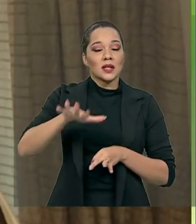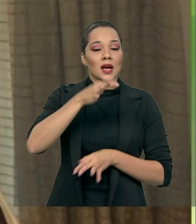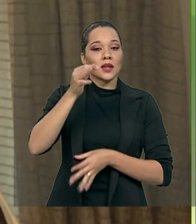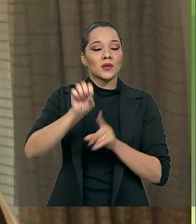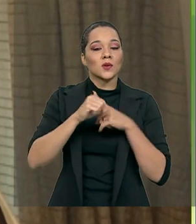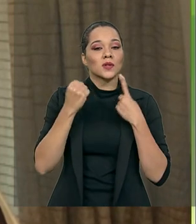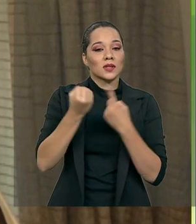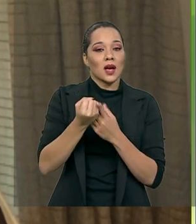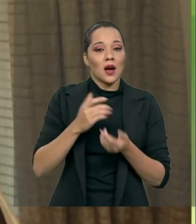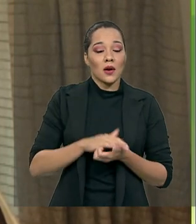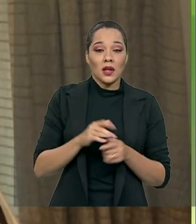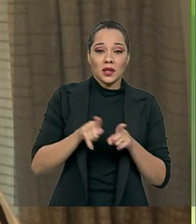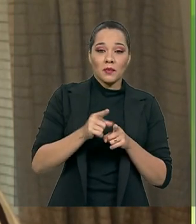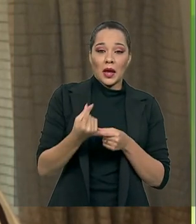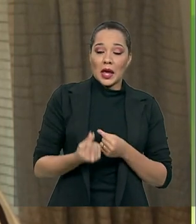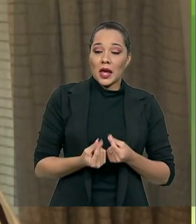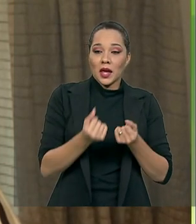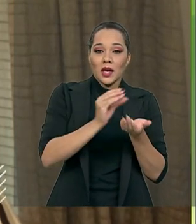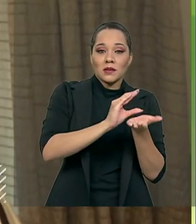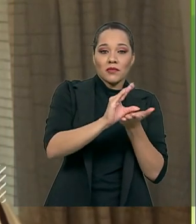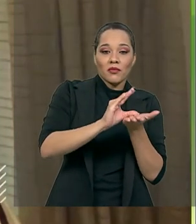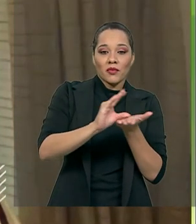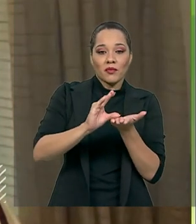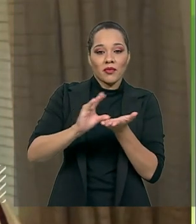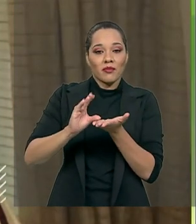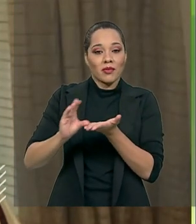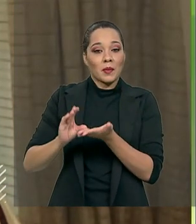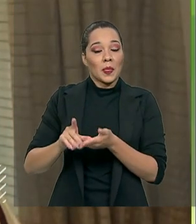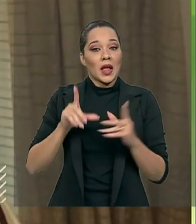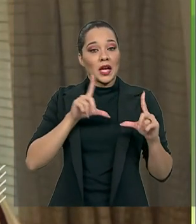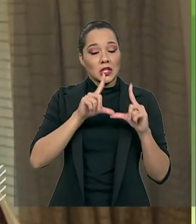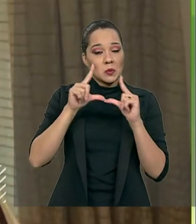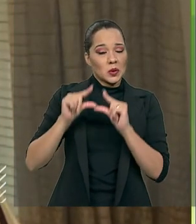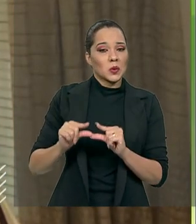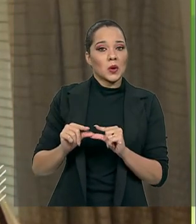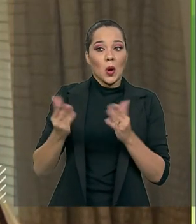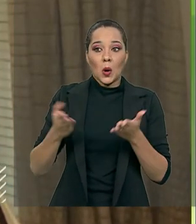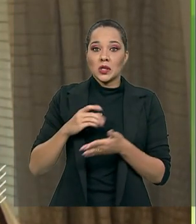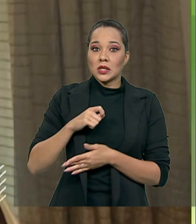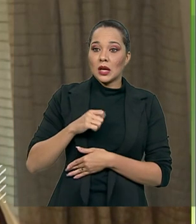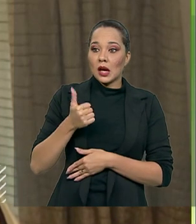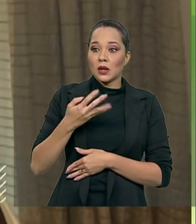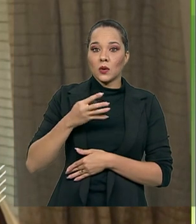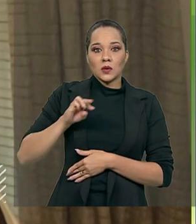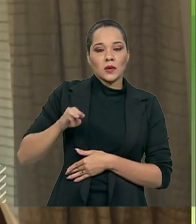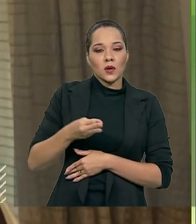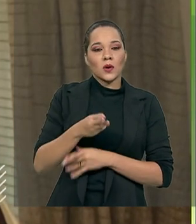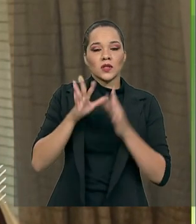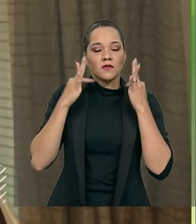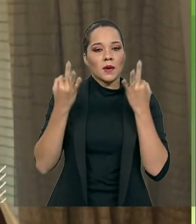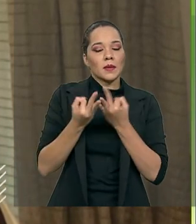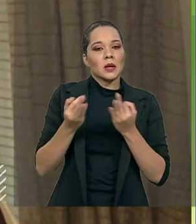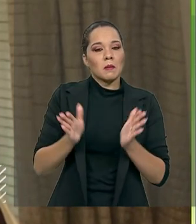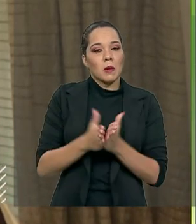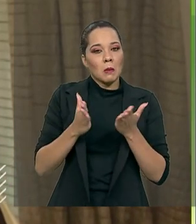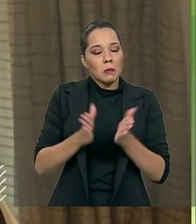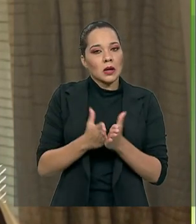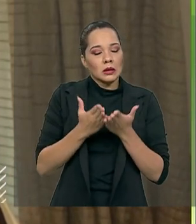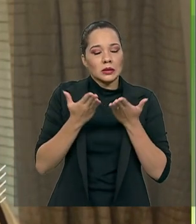gere redistribuição de riquezas e diminua esses elevados. Nós temos hoje 14 milhões de famílias em de pobreza e